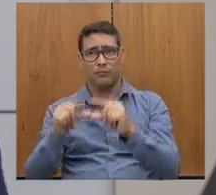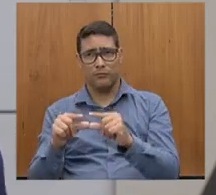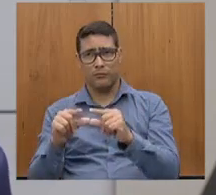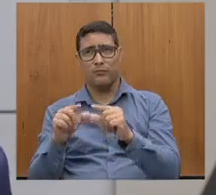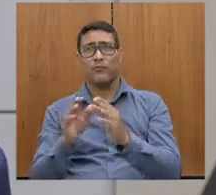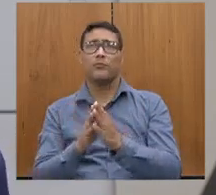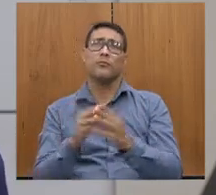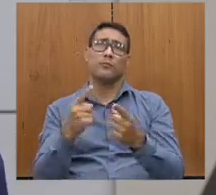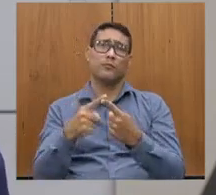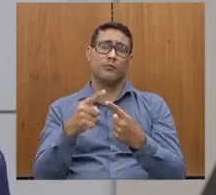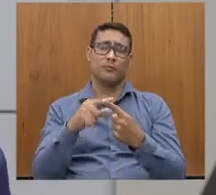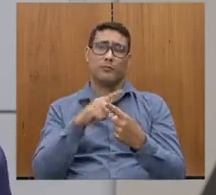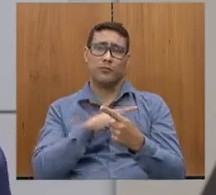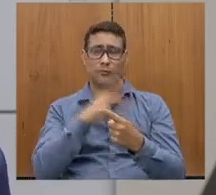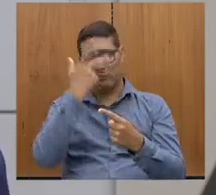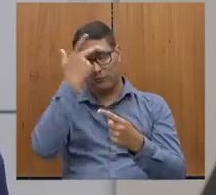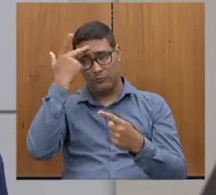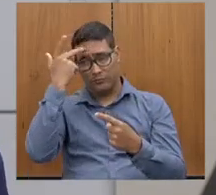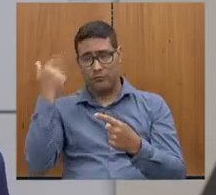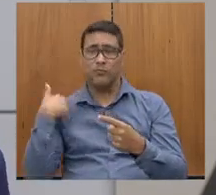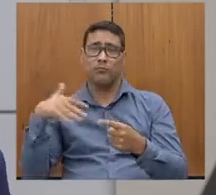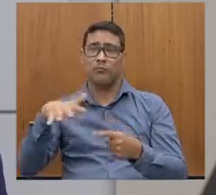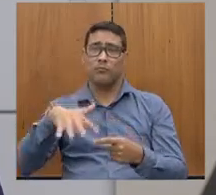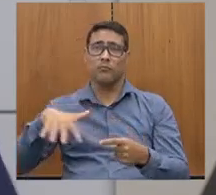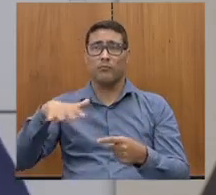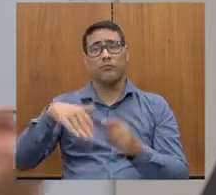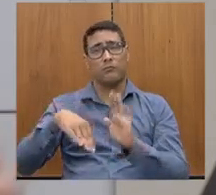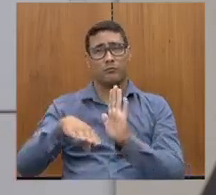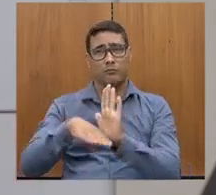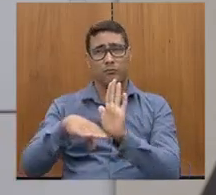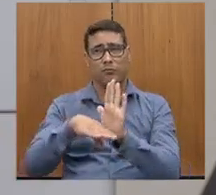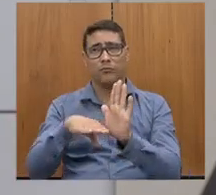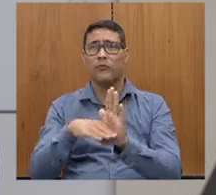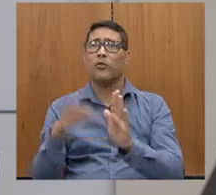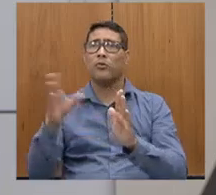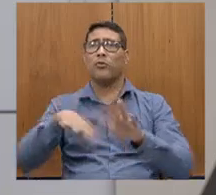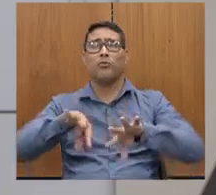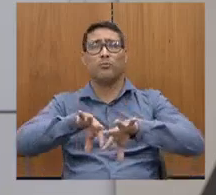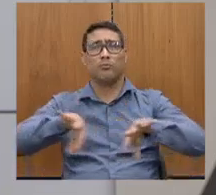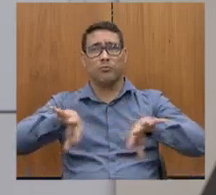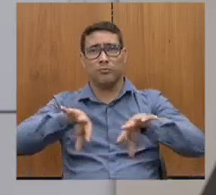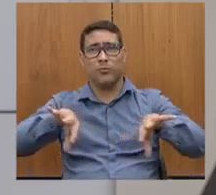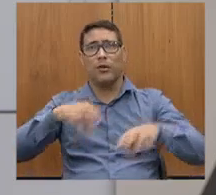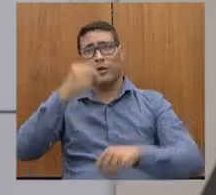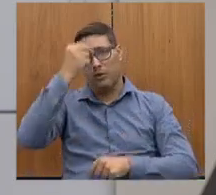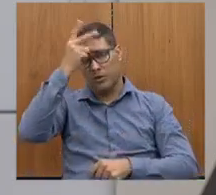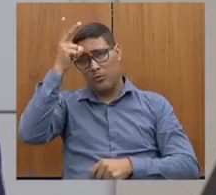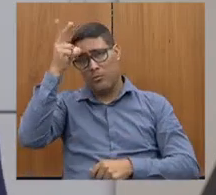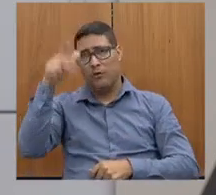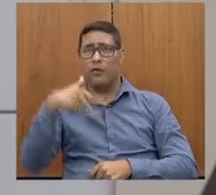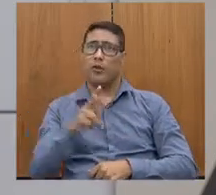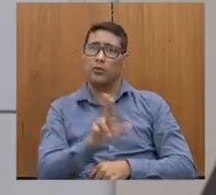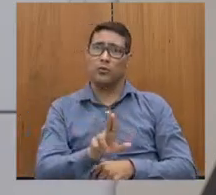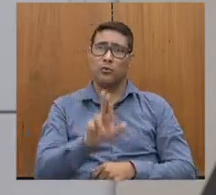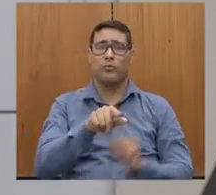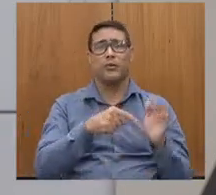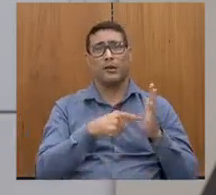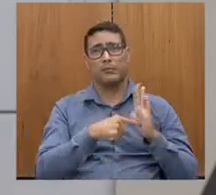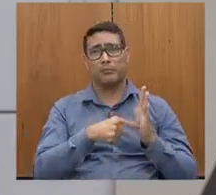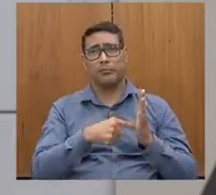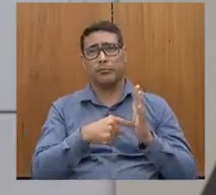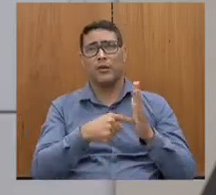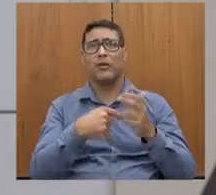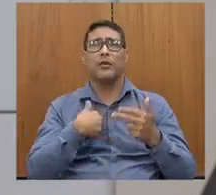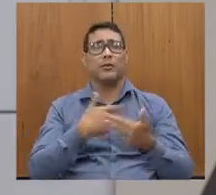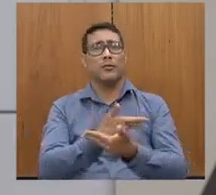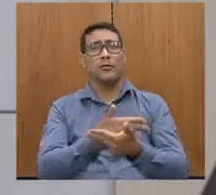aí entra os produtores, ajudam, doam, cascável, tiram a cerca, o prefeito entra com máquinas, enfim, e